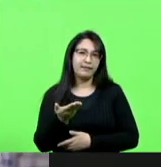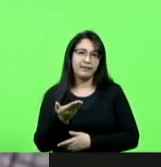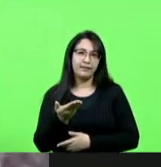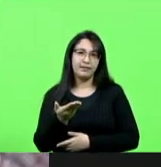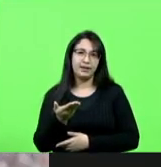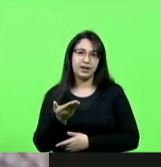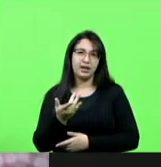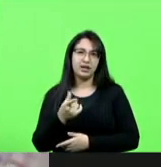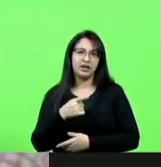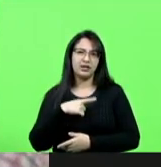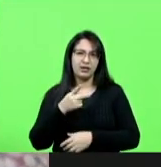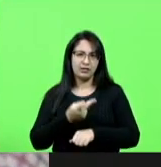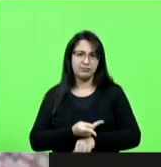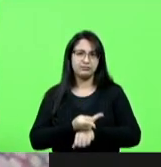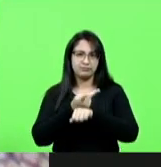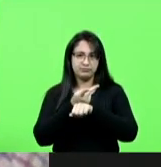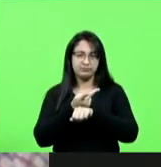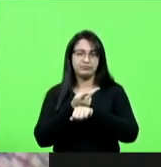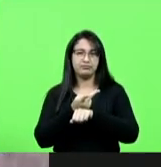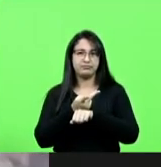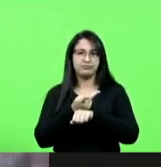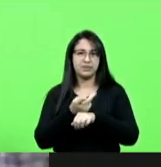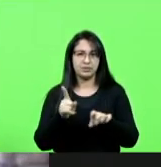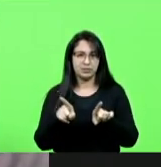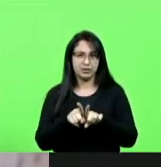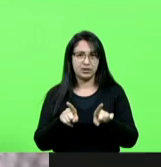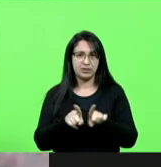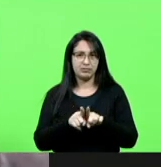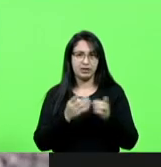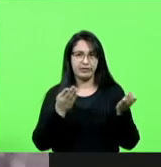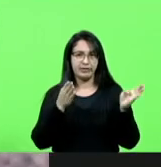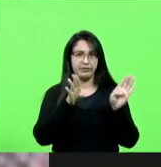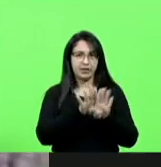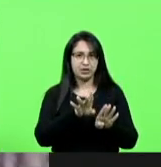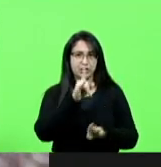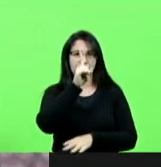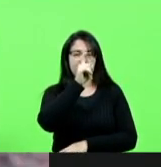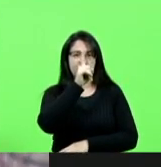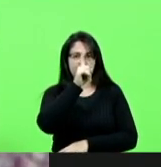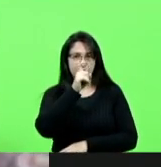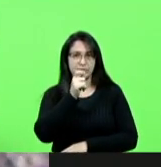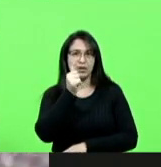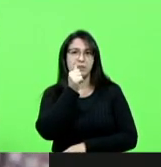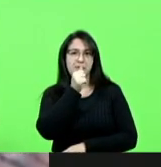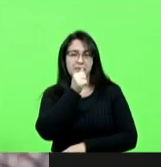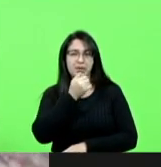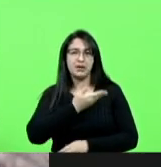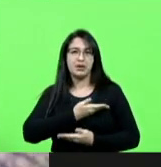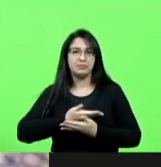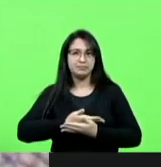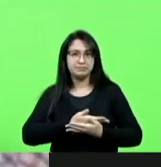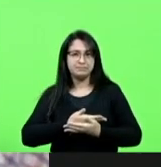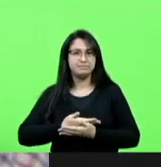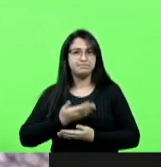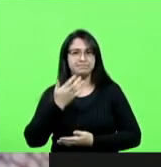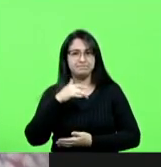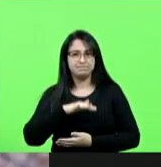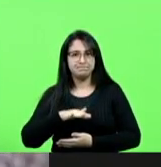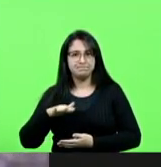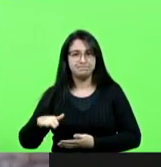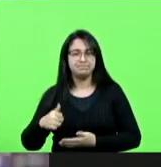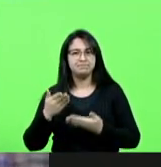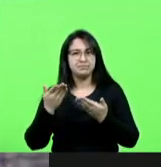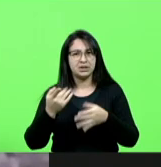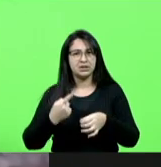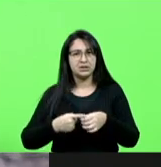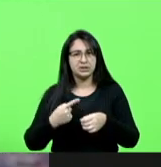troféu também em fechar o Hospital Materno Infantil de Joinville? Será que